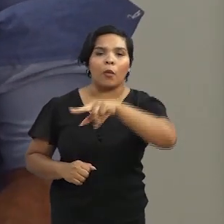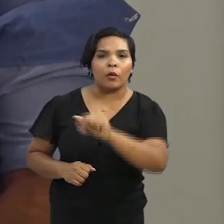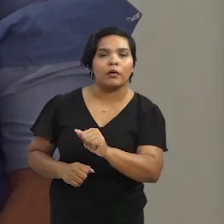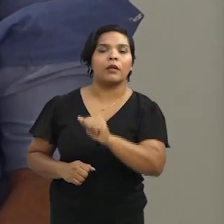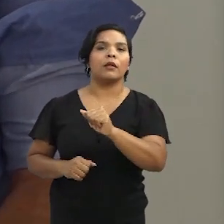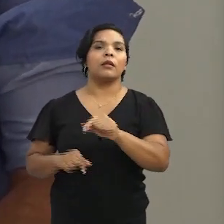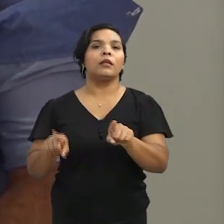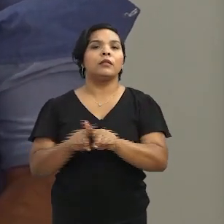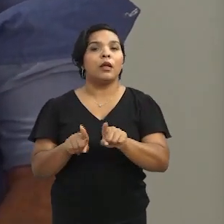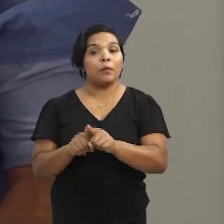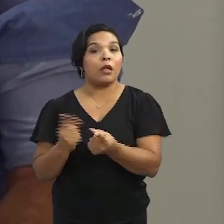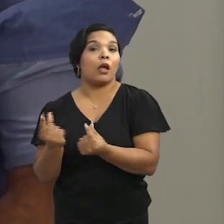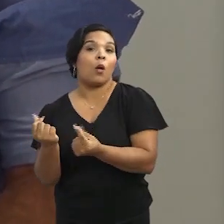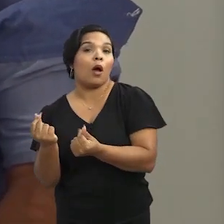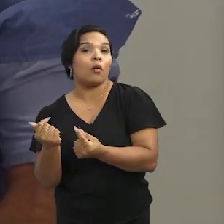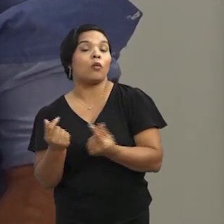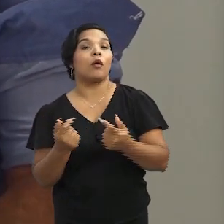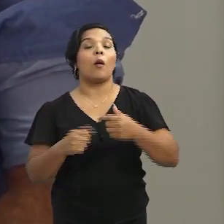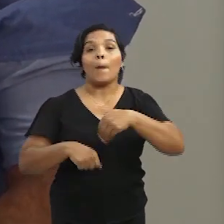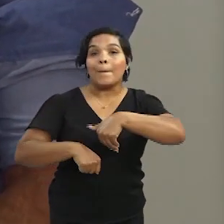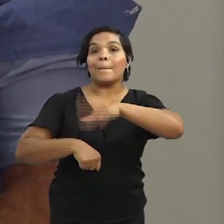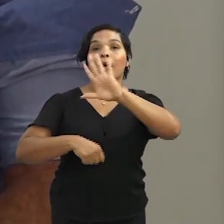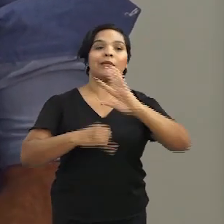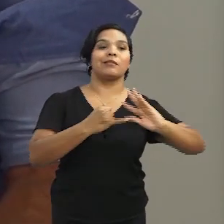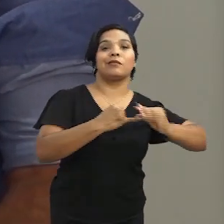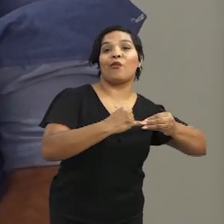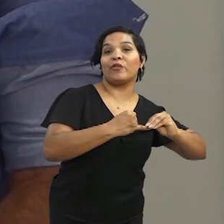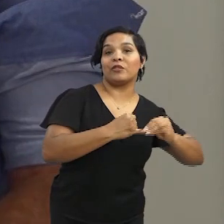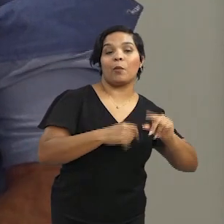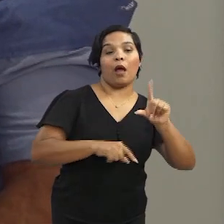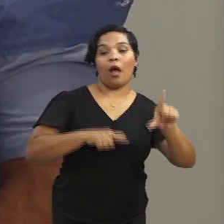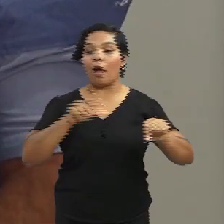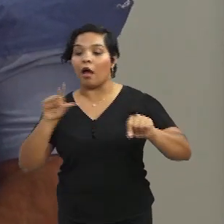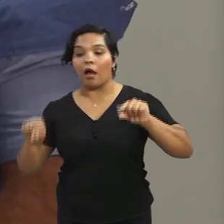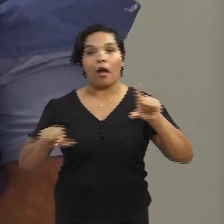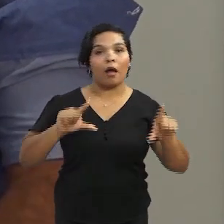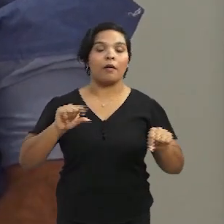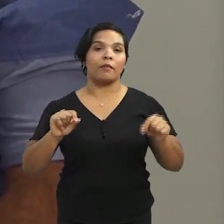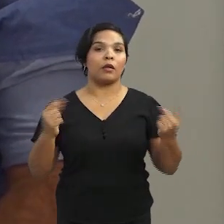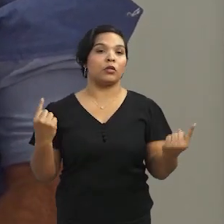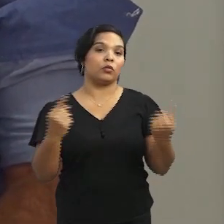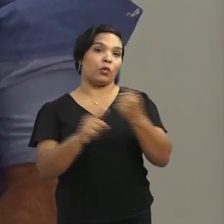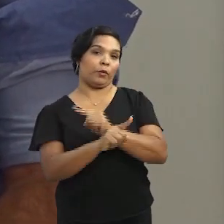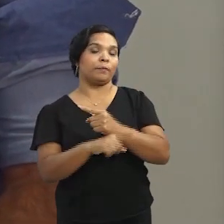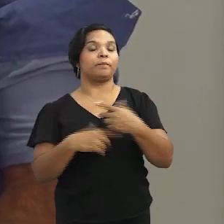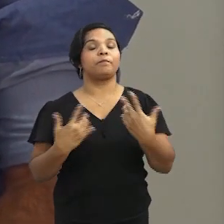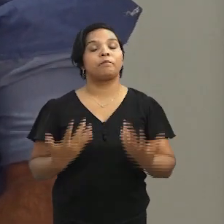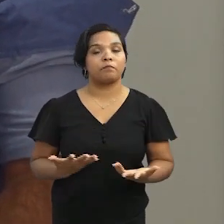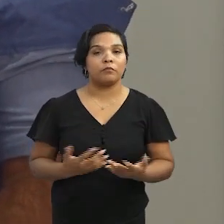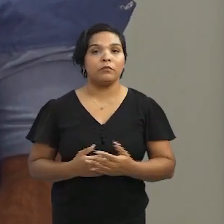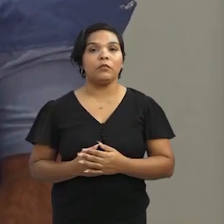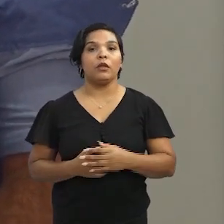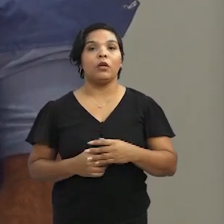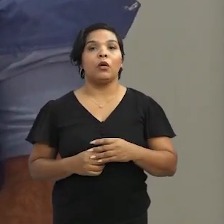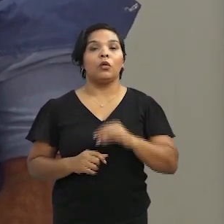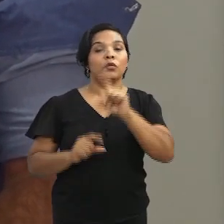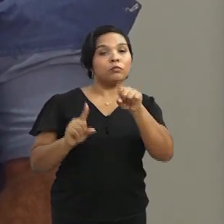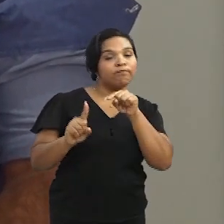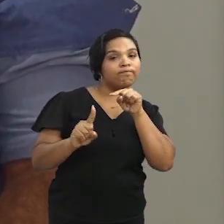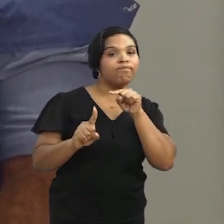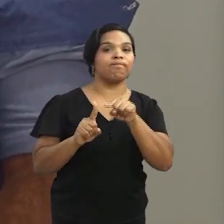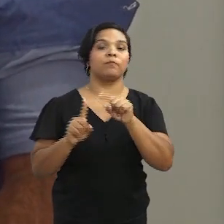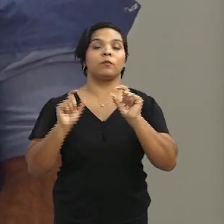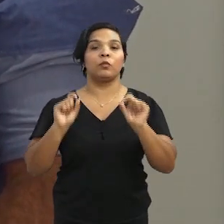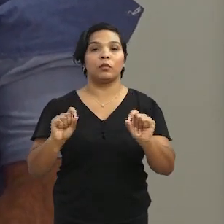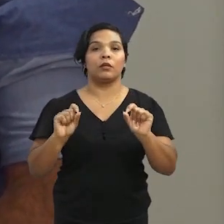mamona tem que dar tanto lucro ou até mais do que o feijão, para ele poder optar em trocar a cultura, né? Então, nosso